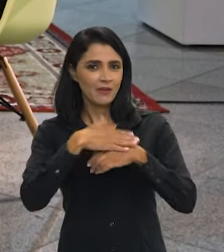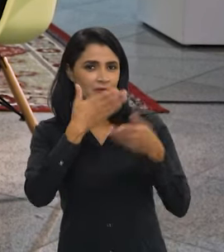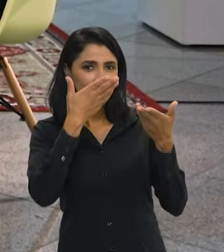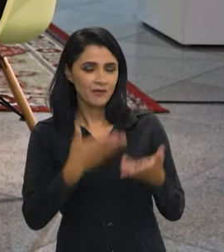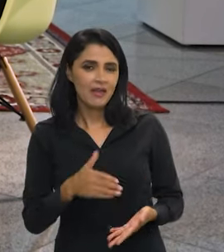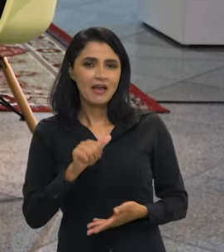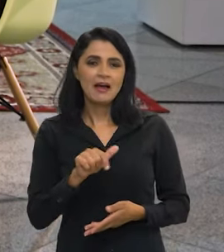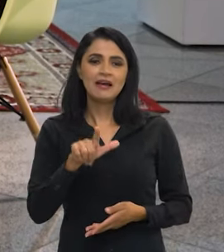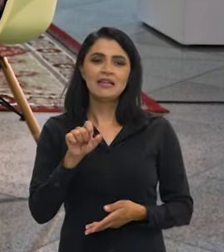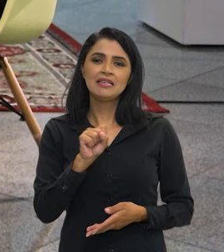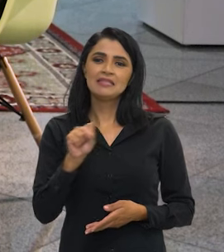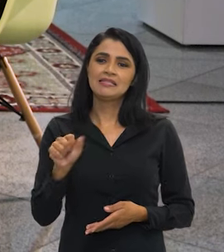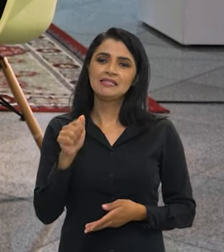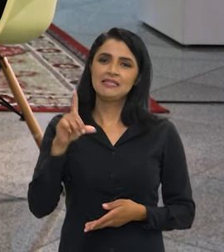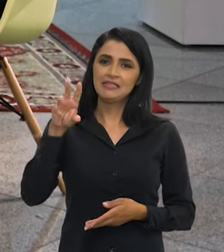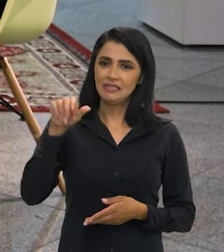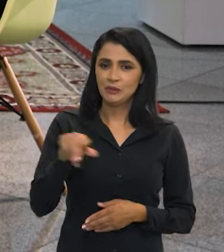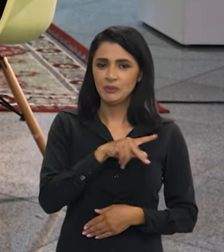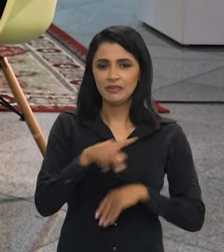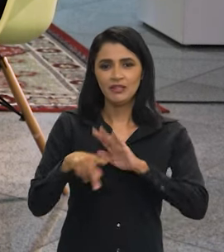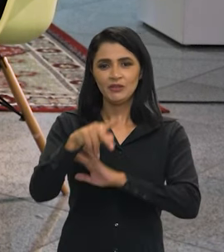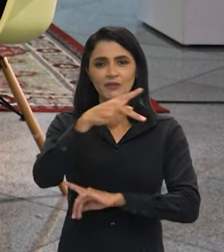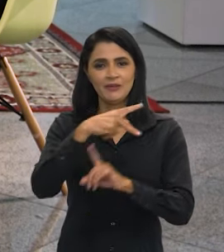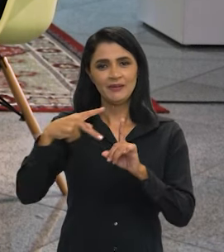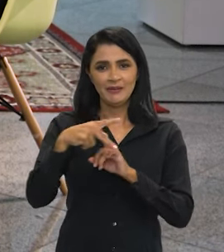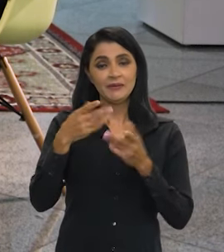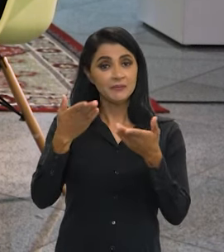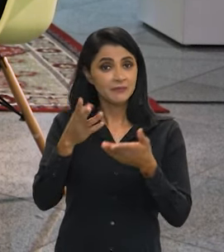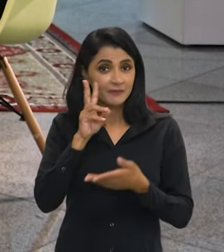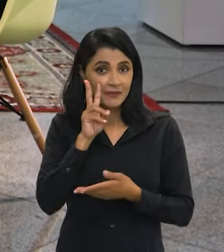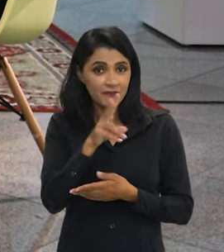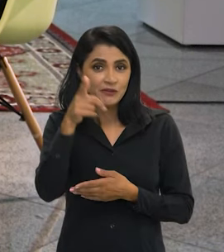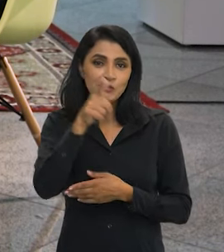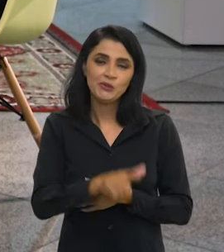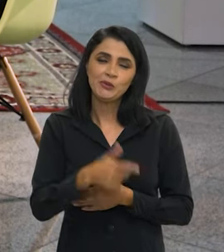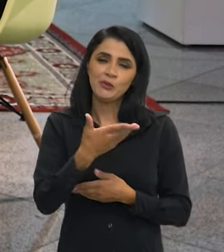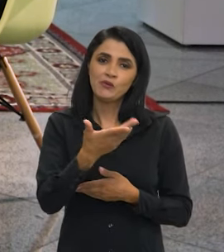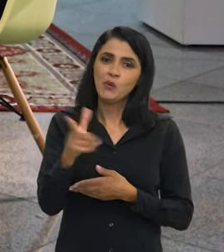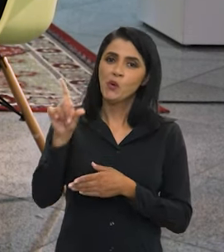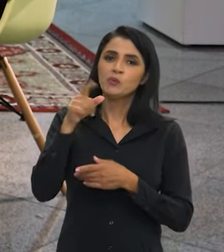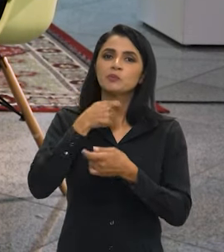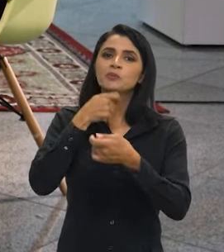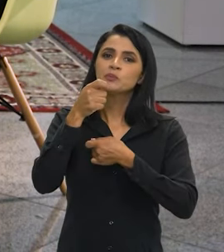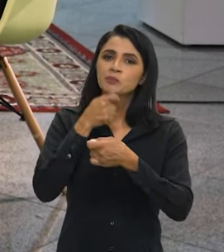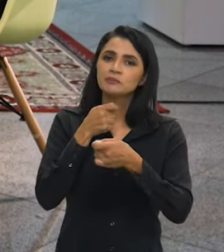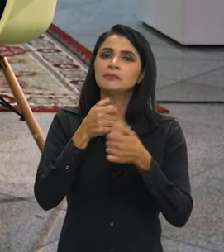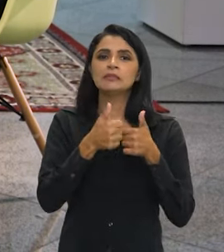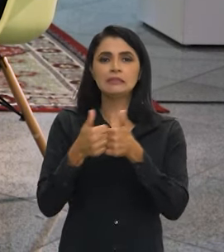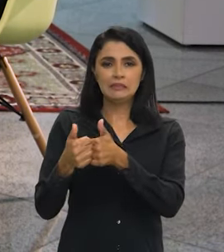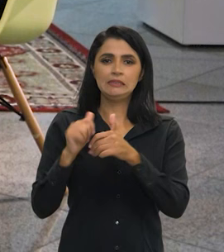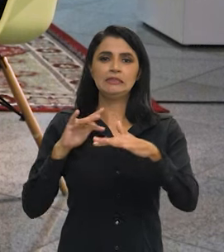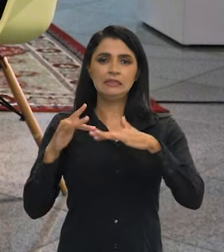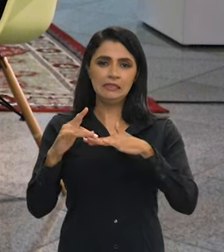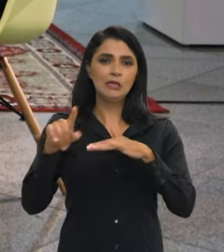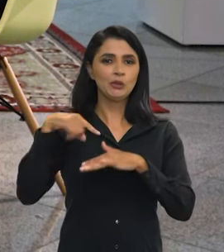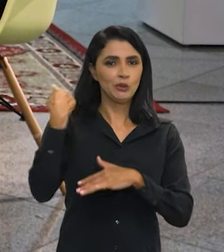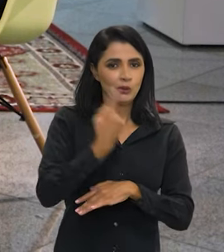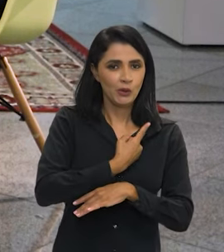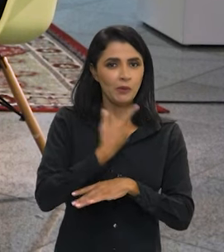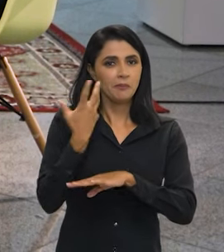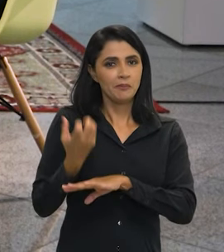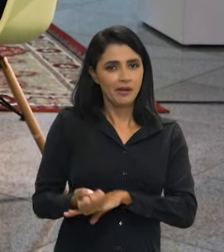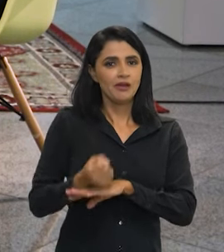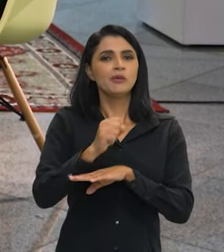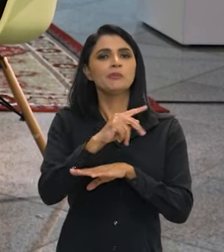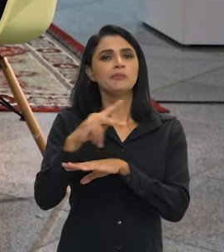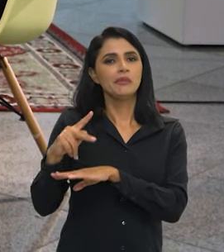Voltaremos. Essa foi a minha conversa com a Alessandro Estefanuto, que é presidente do INSS. Se você quiser rever esta ou outras entrevistas,